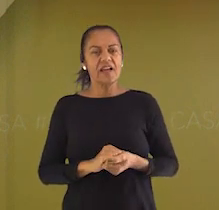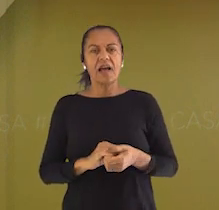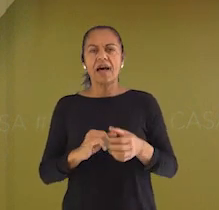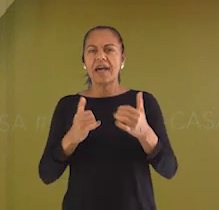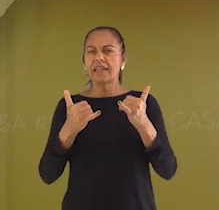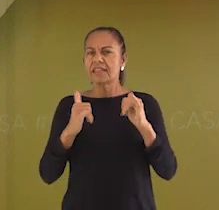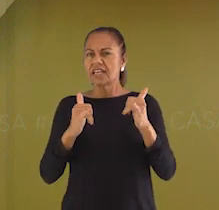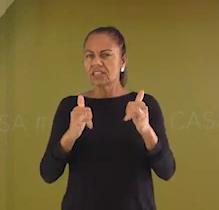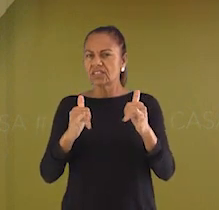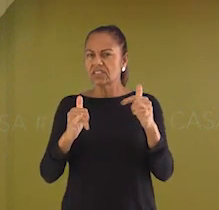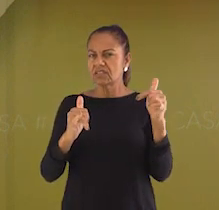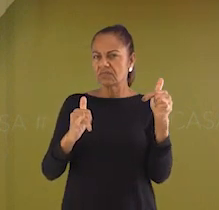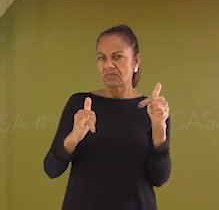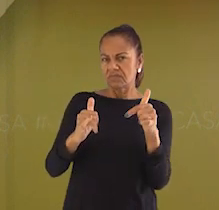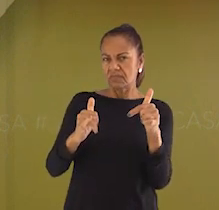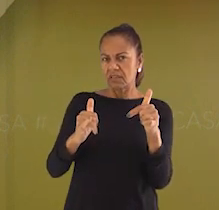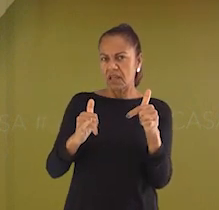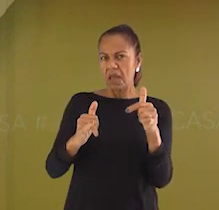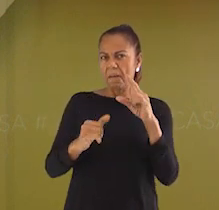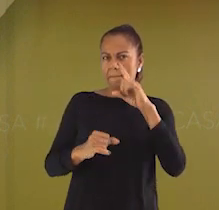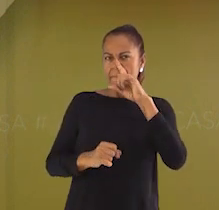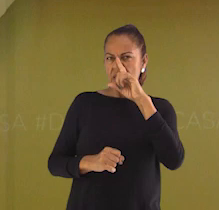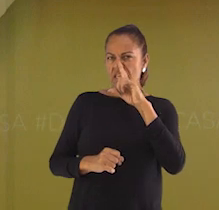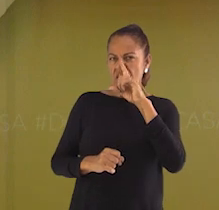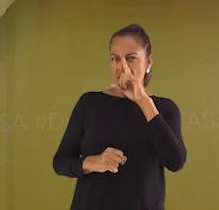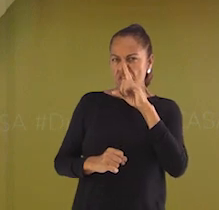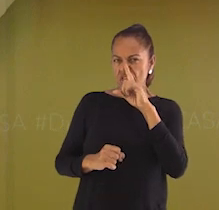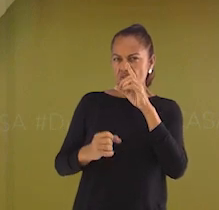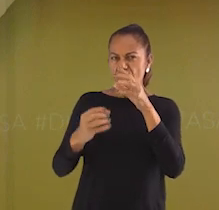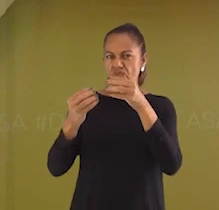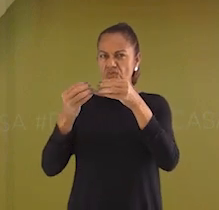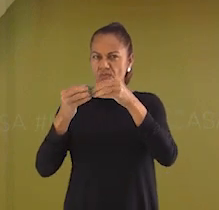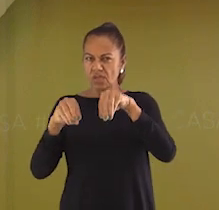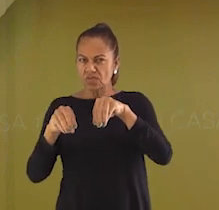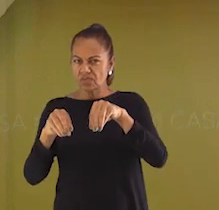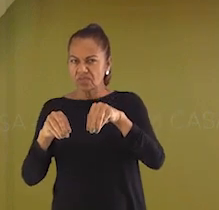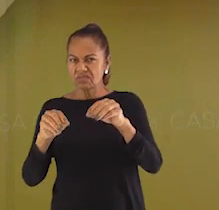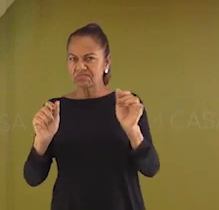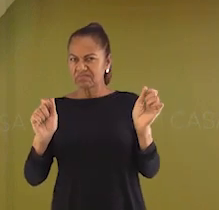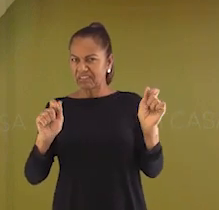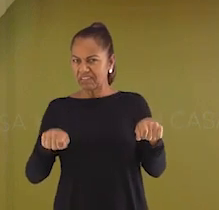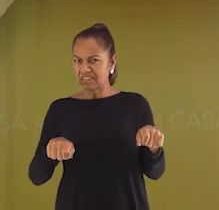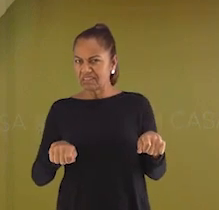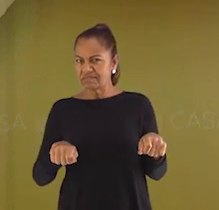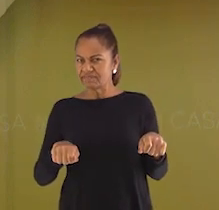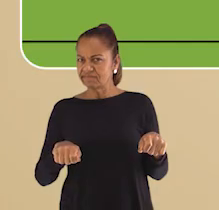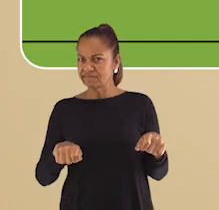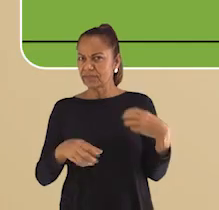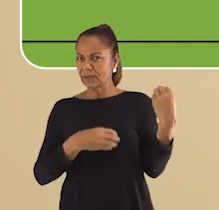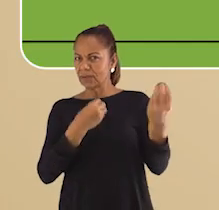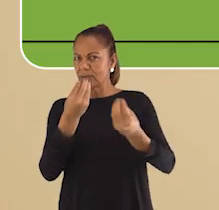pode trazer perigos e prejuízos? O que você acha? Vou te dar um tempo para pensar.